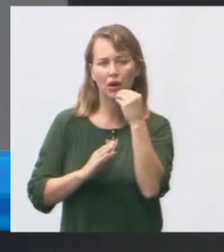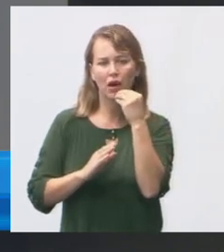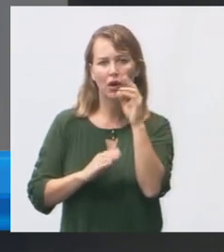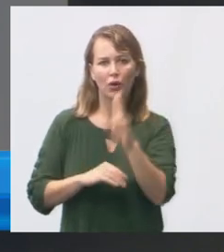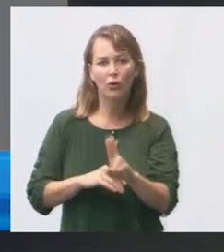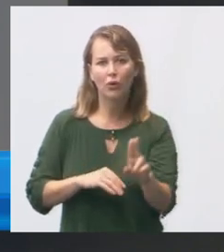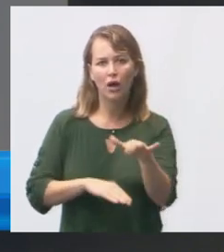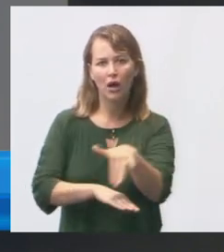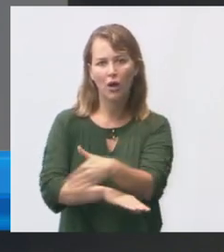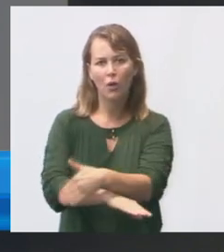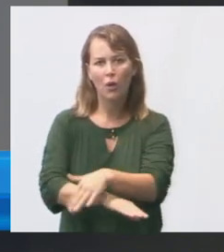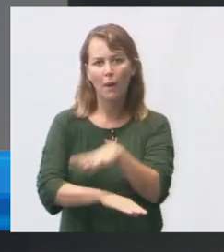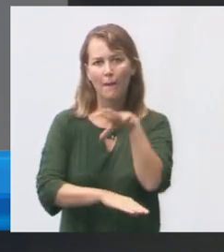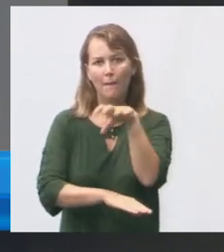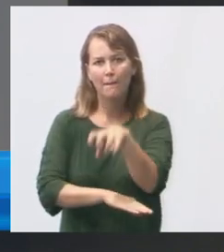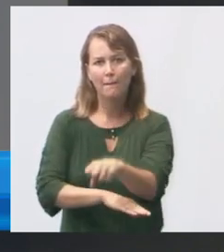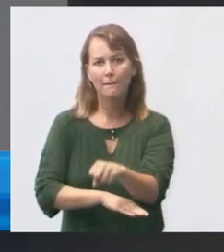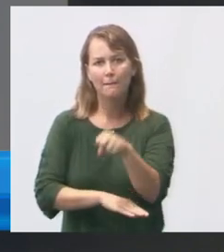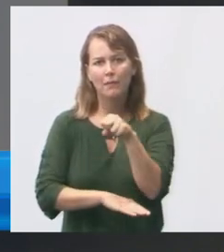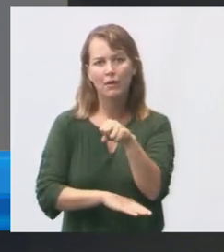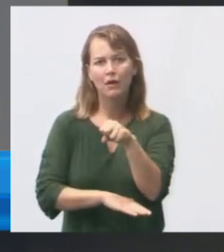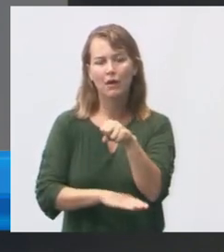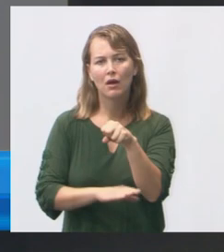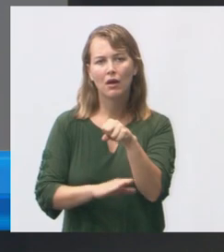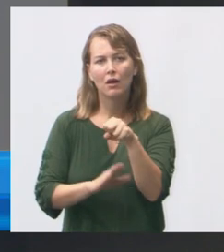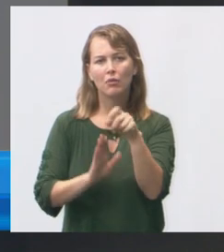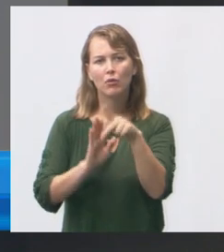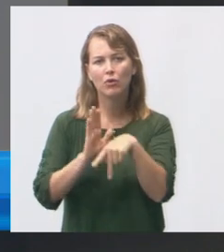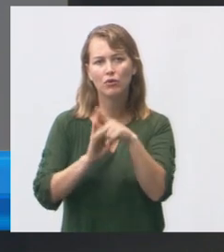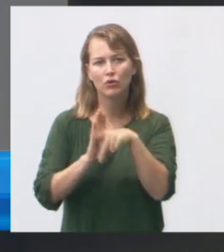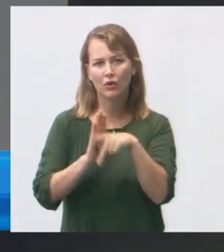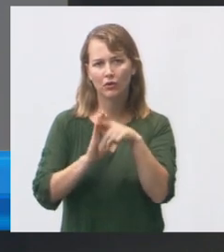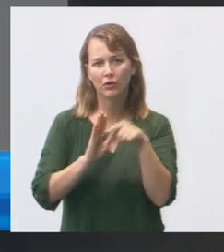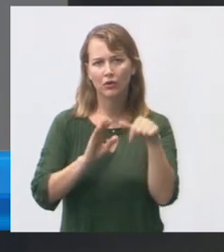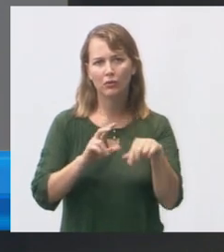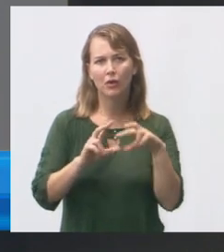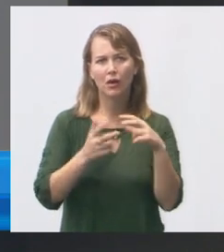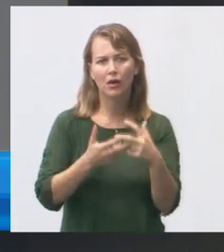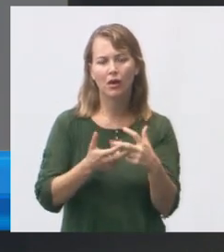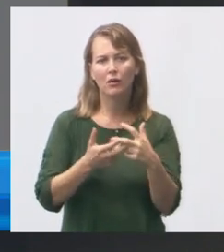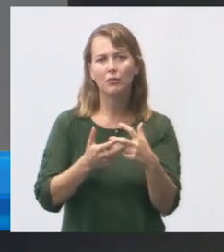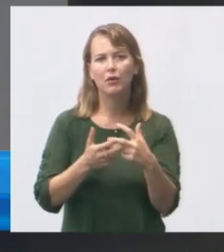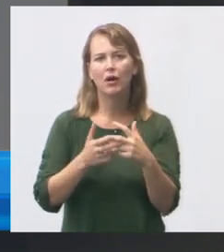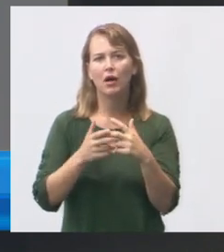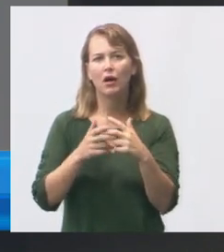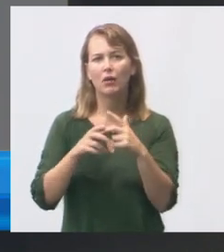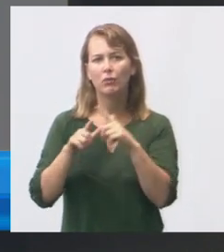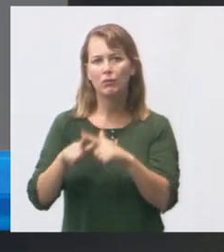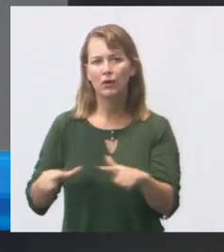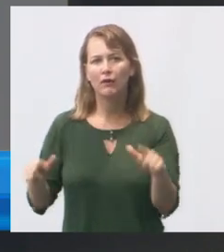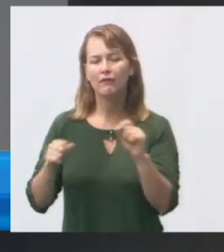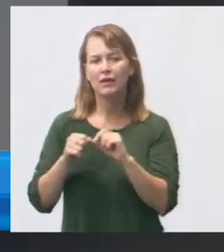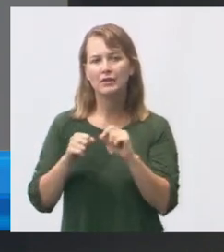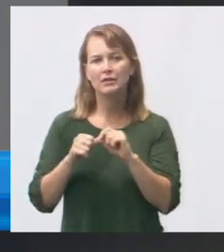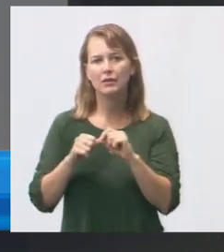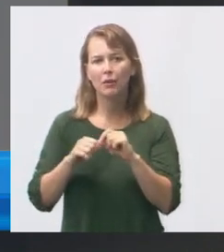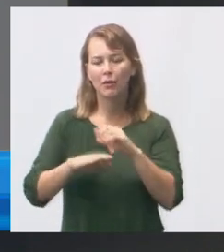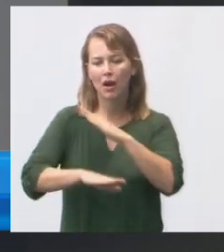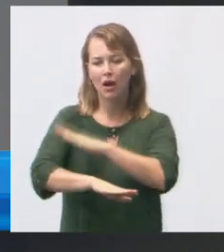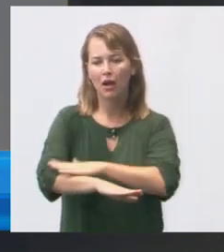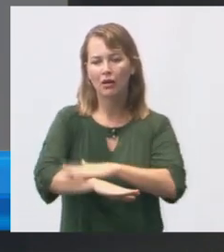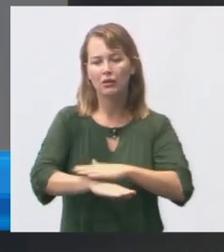essa rua aqui mandar um projeto para a cama desafetar fazer aqui uma calçada mais ampliada